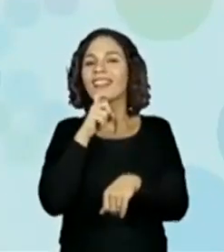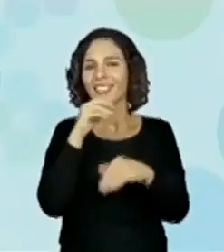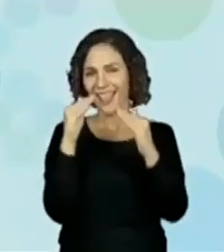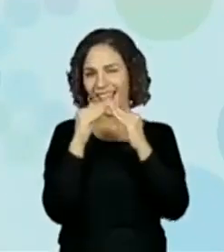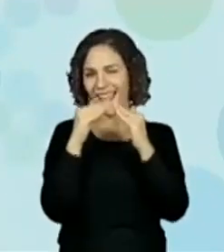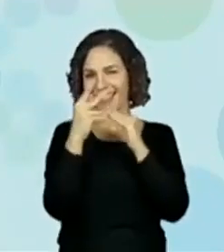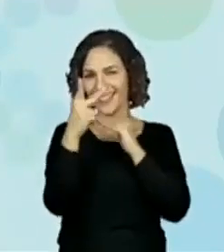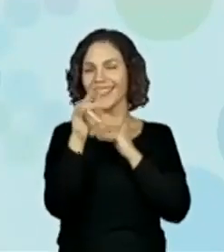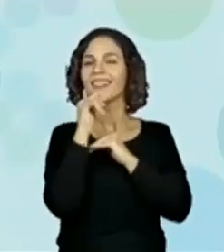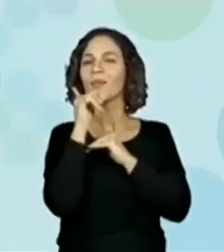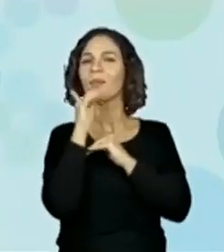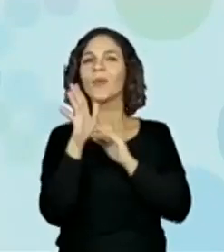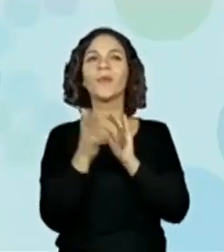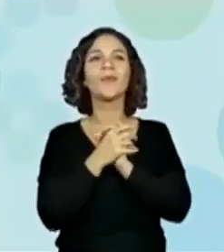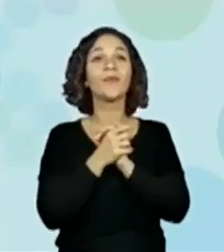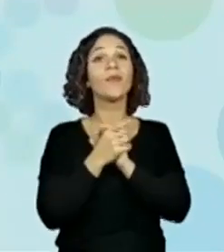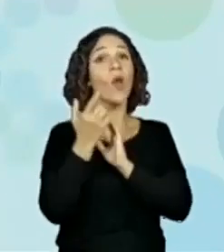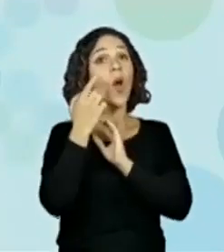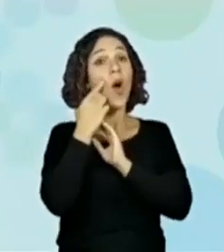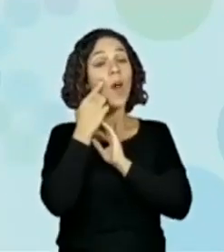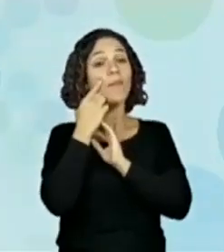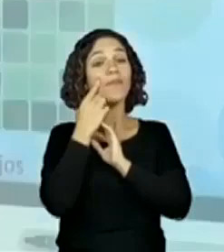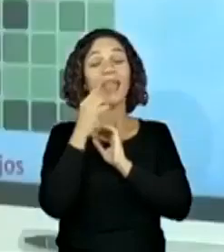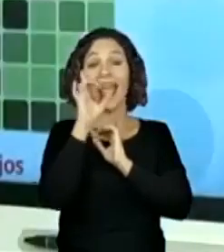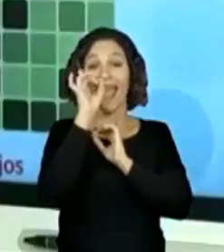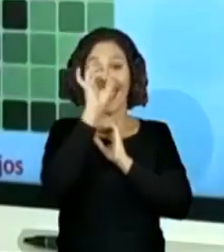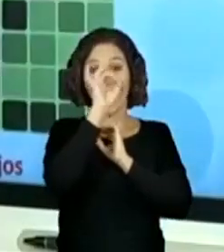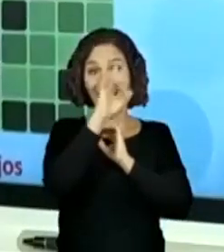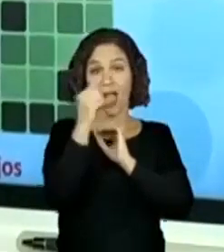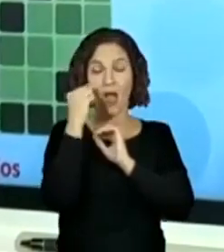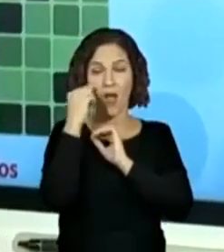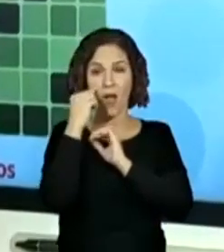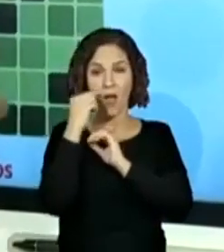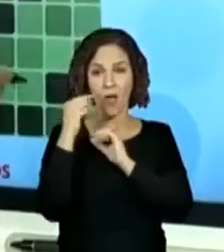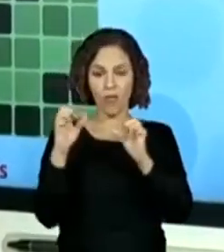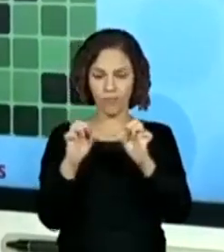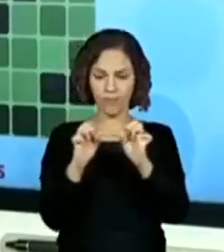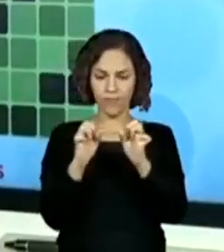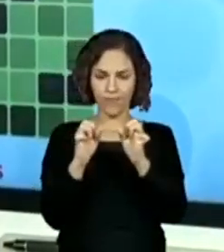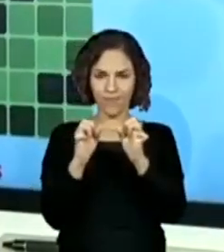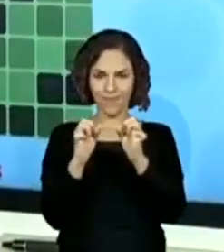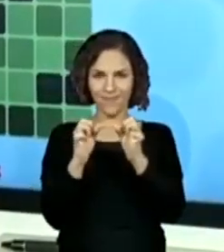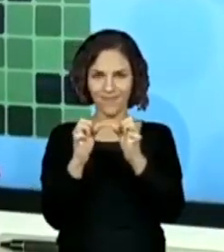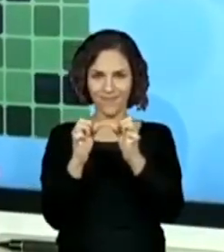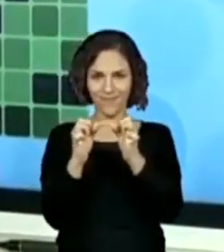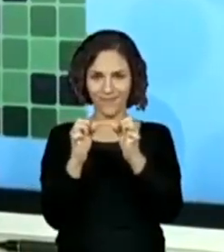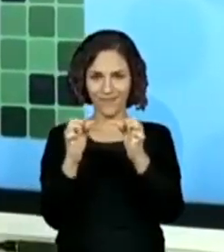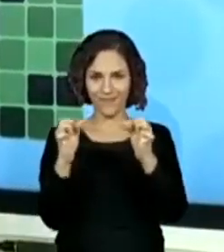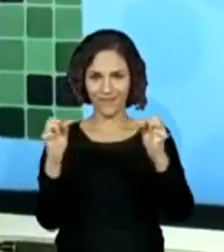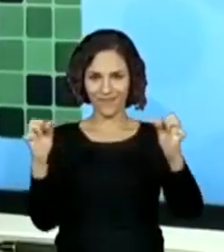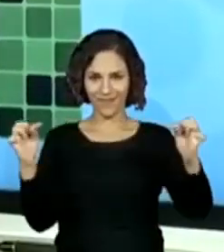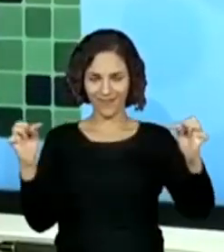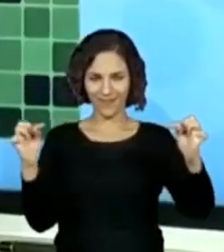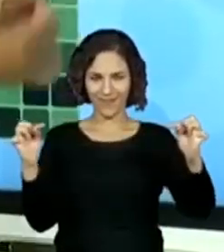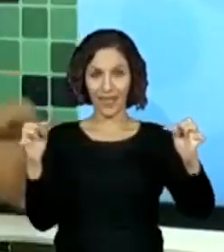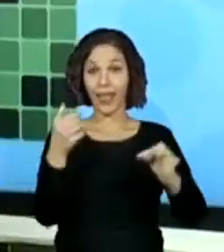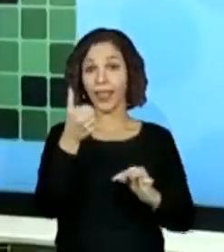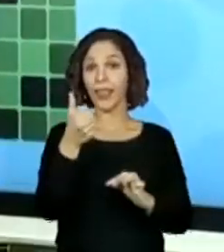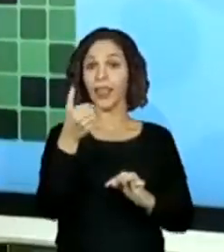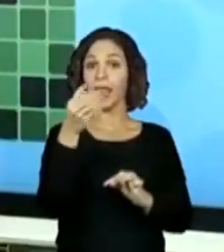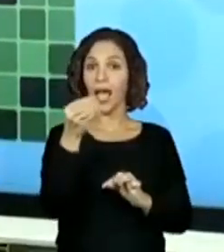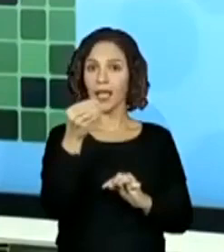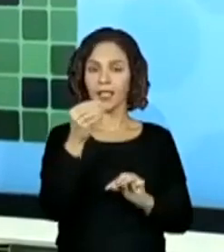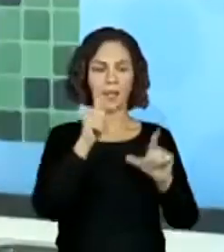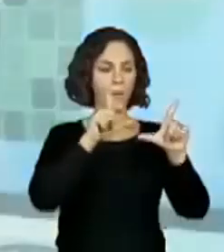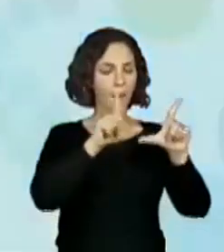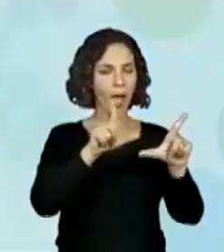para vocês aqui, que nós temos 10 azulejos de assim, como vocês falam, e 10 azulejos